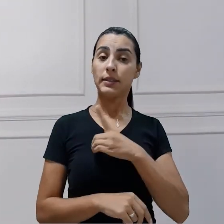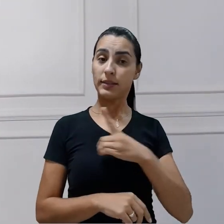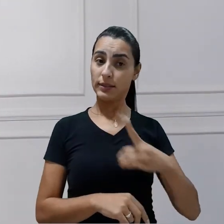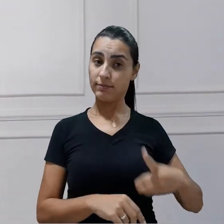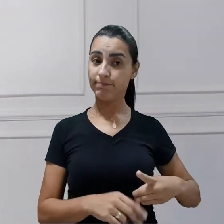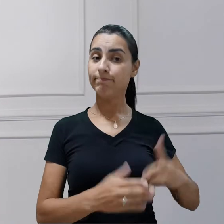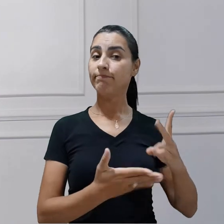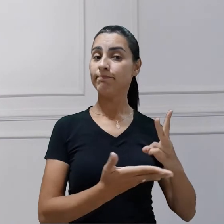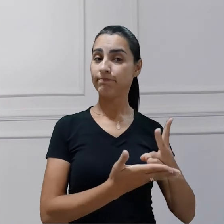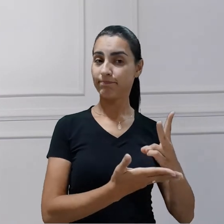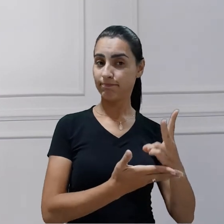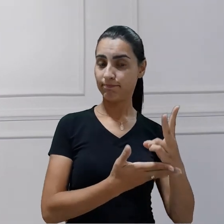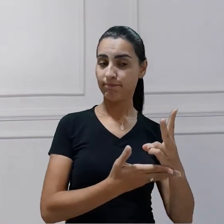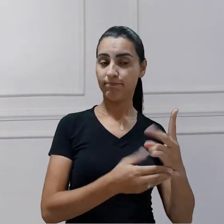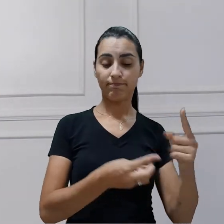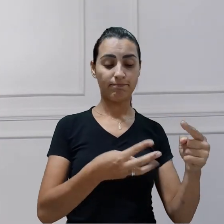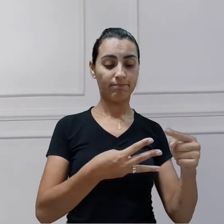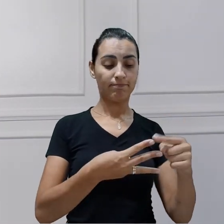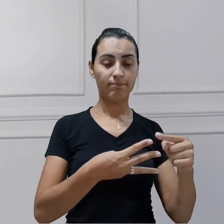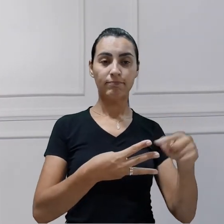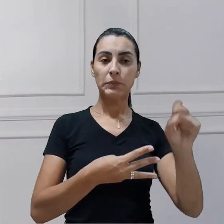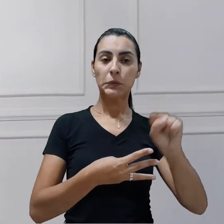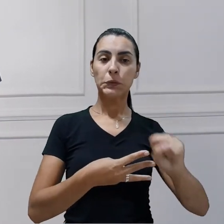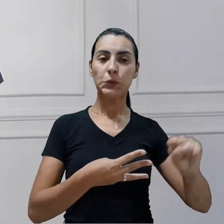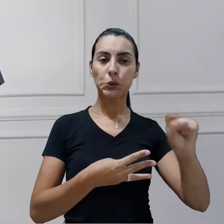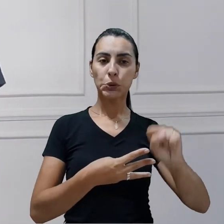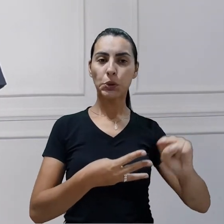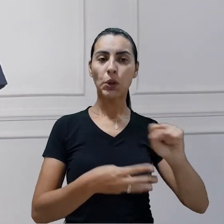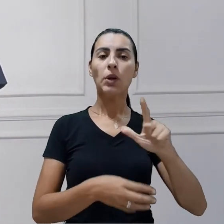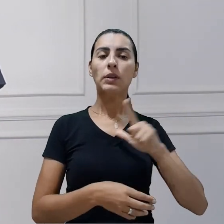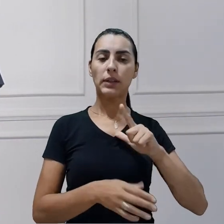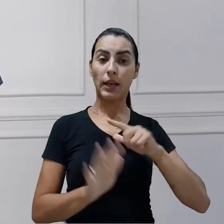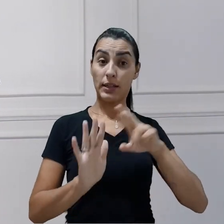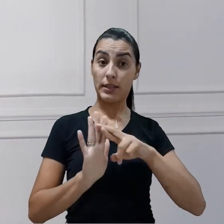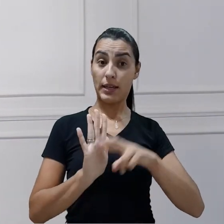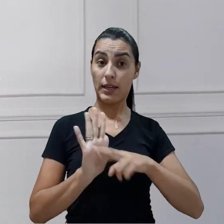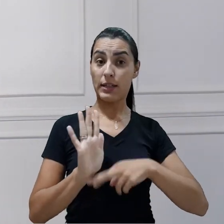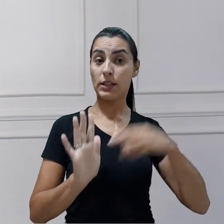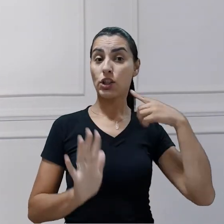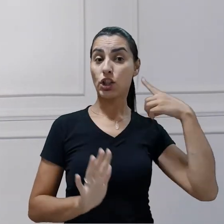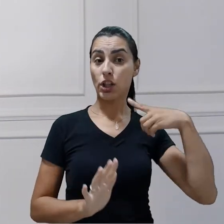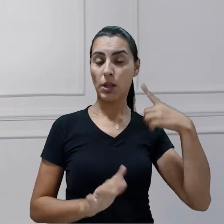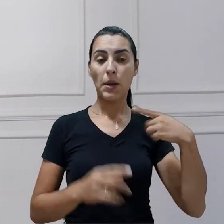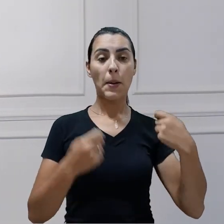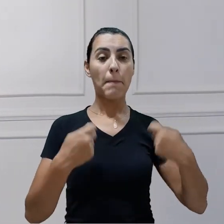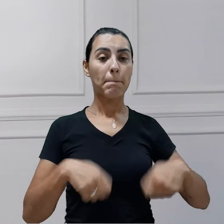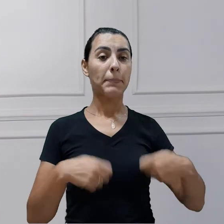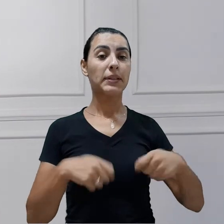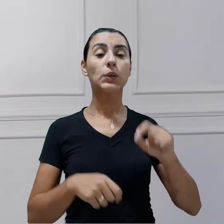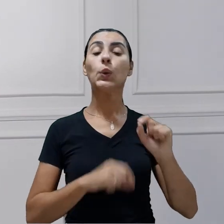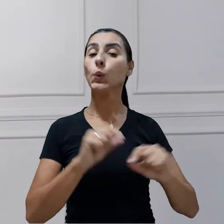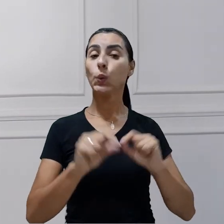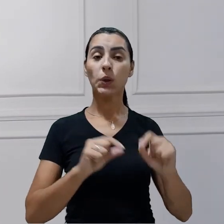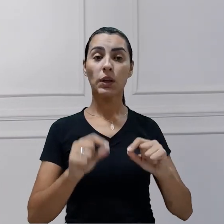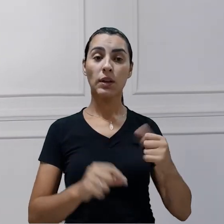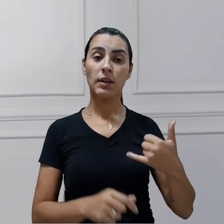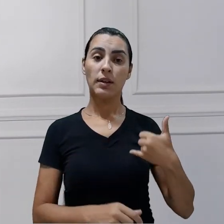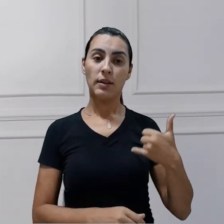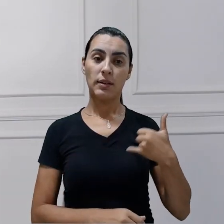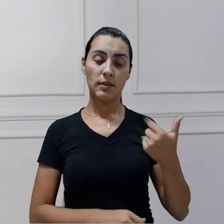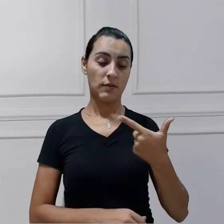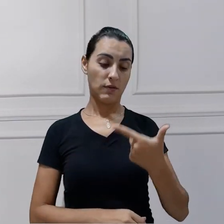permanente solteiro, o Código de Direito Canônico vai dizer que deve ter no mínimo 25